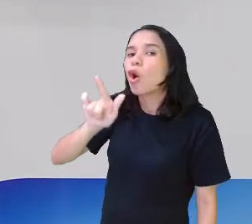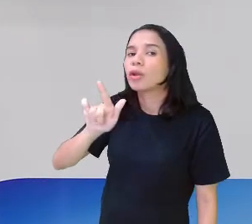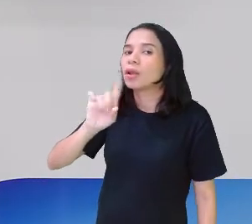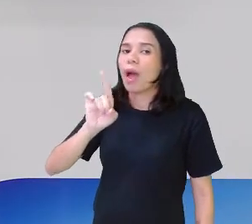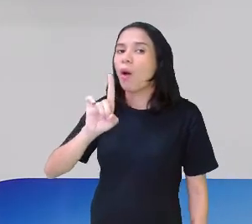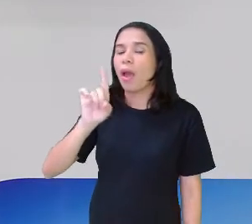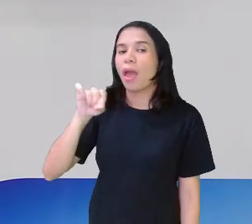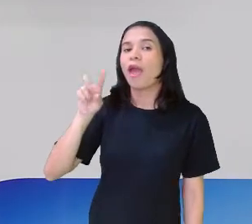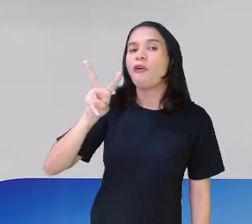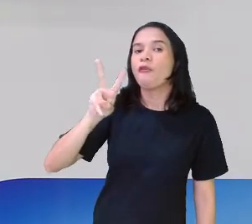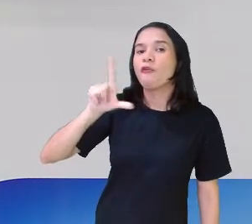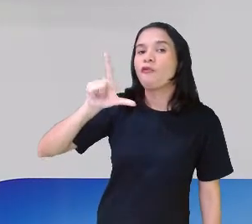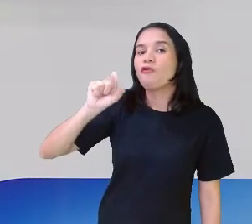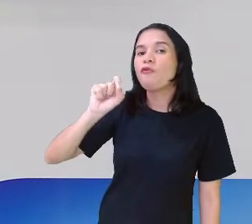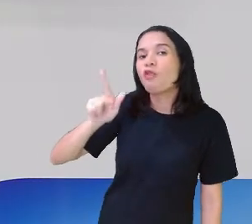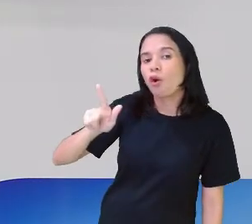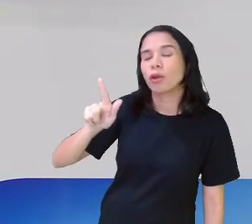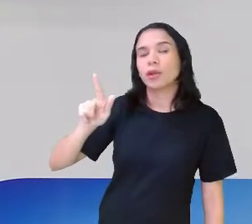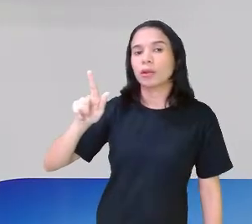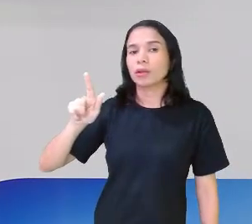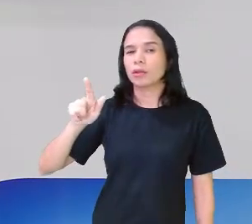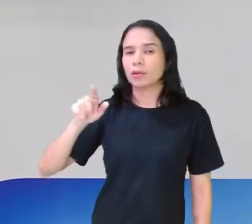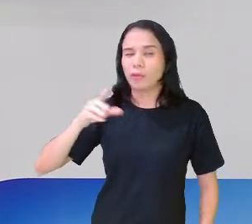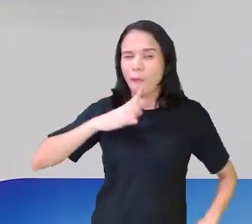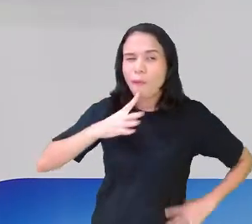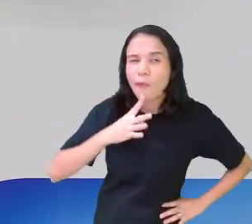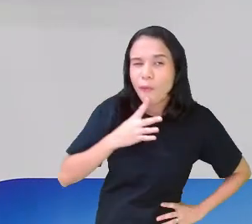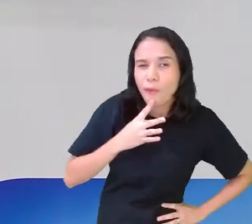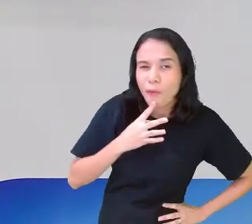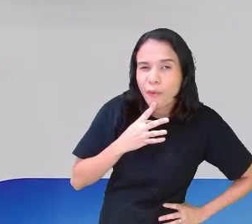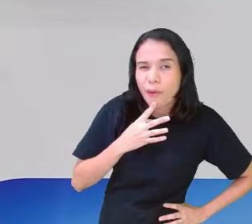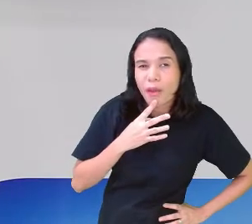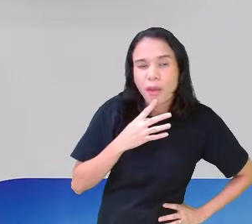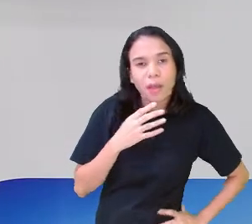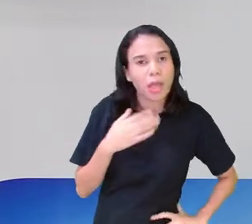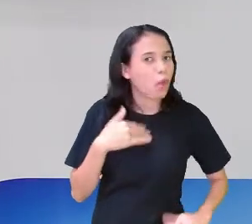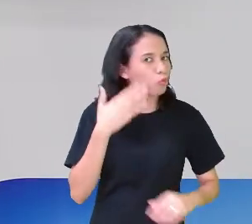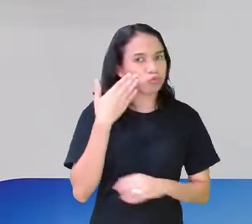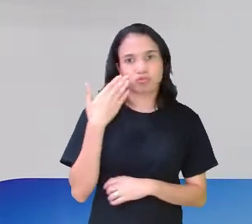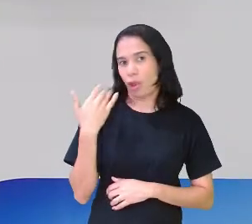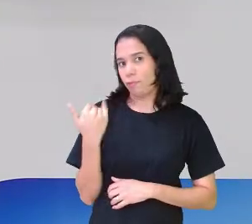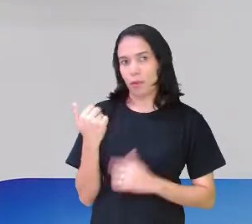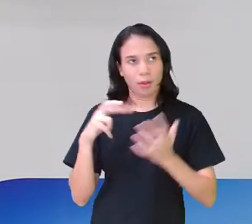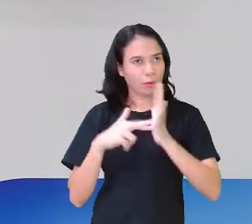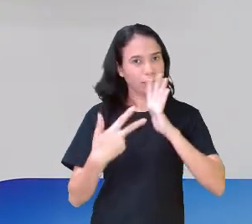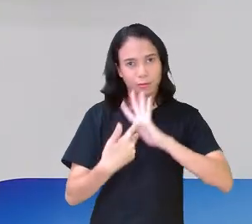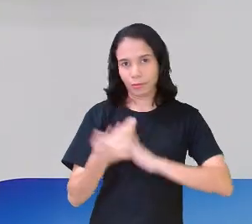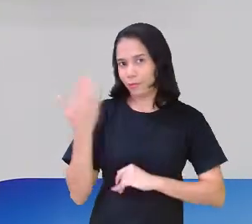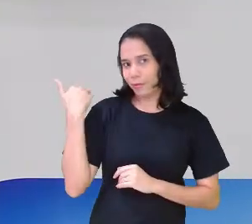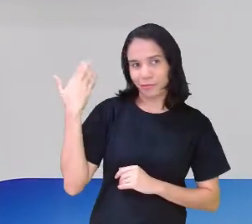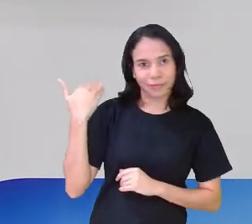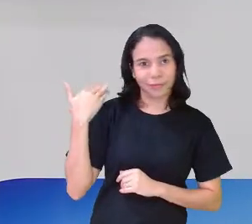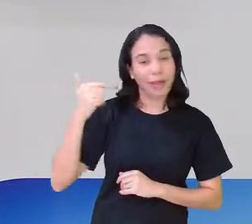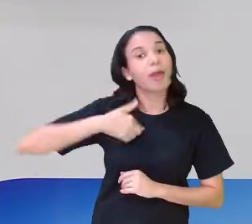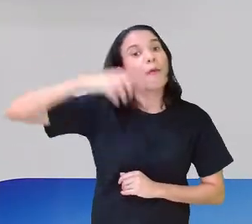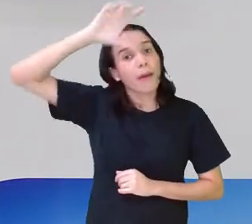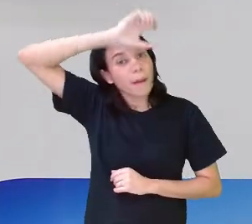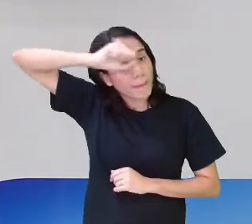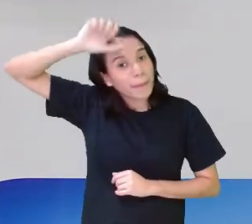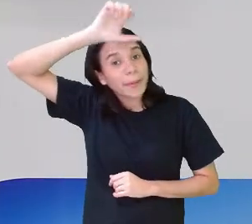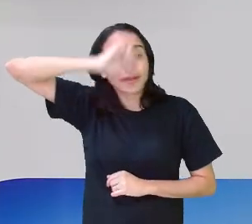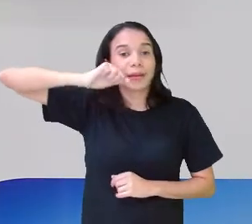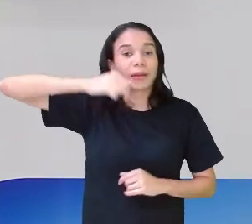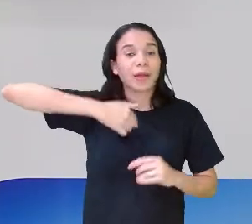perguntando realmente o que é um vlog. Deixa eu confessar a vocês, não sabia do que se tratava. Aprendi